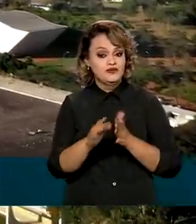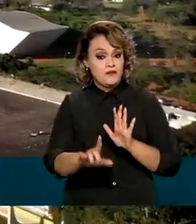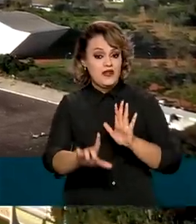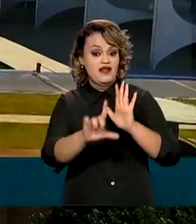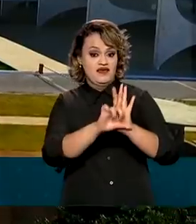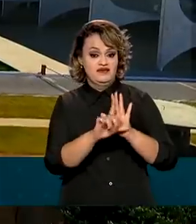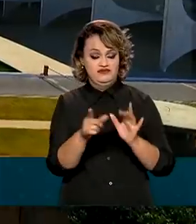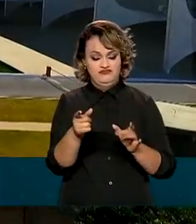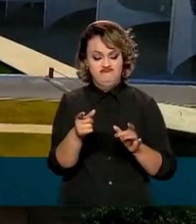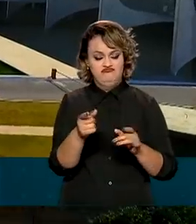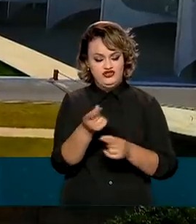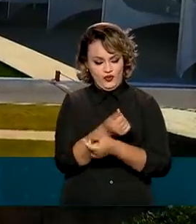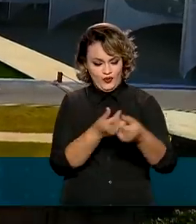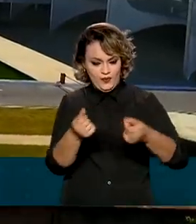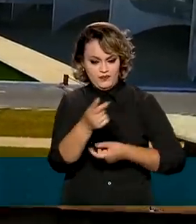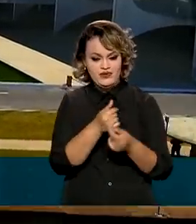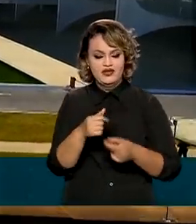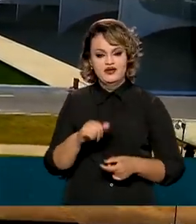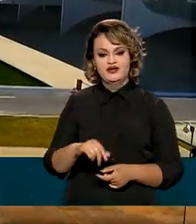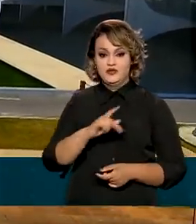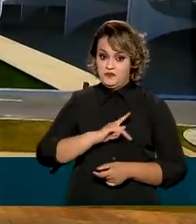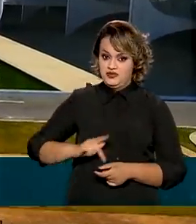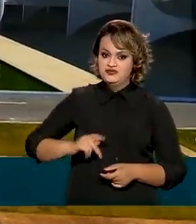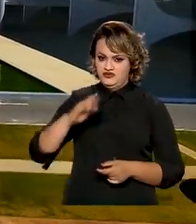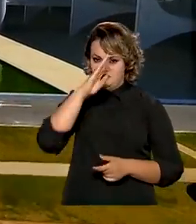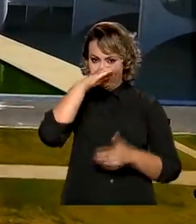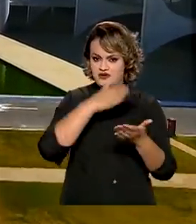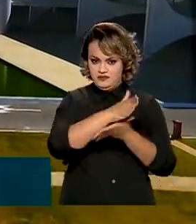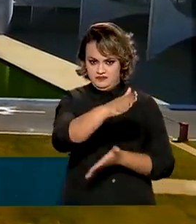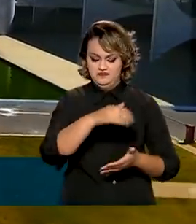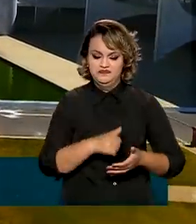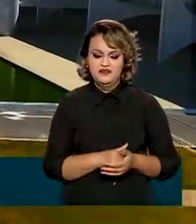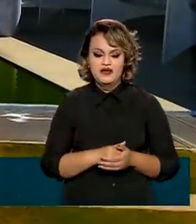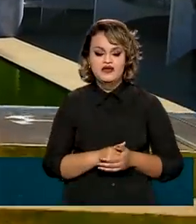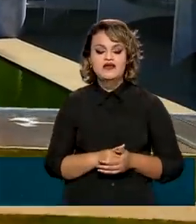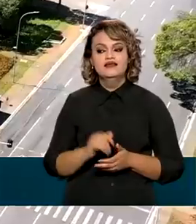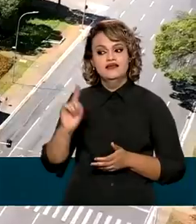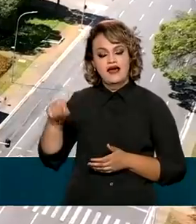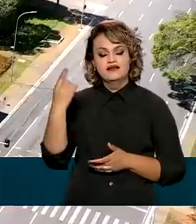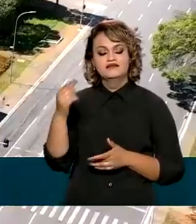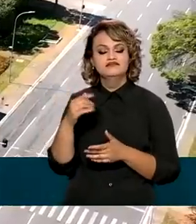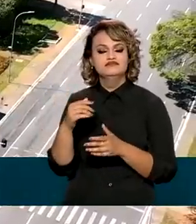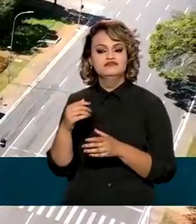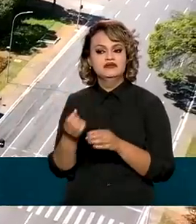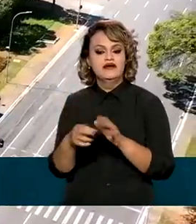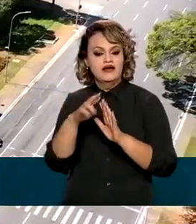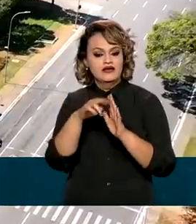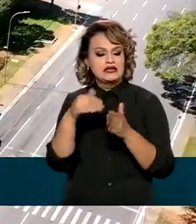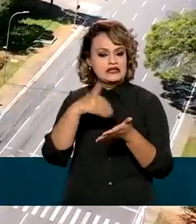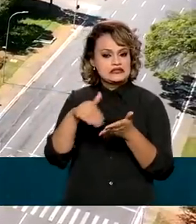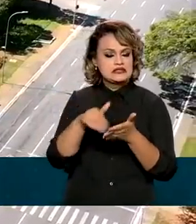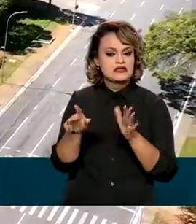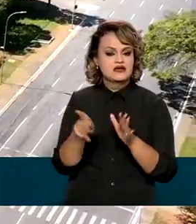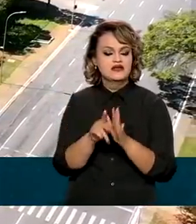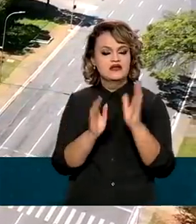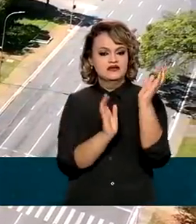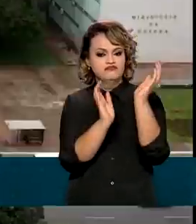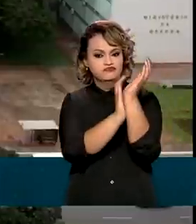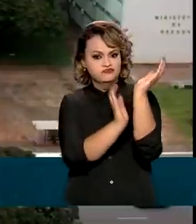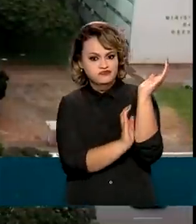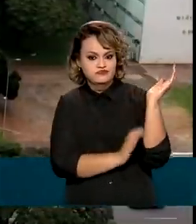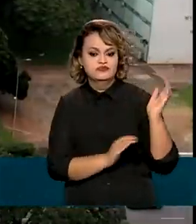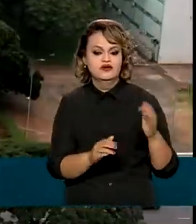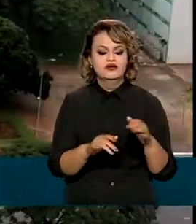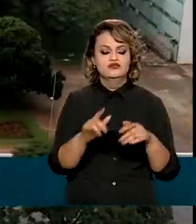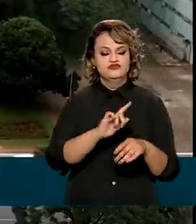Econômica, sancionada pelo presidente Jair Bolsonaro, e seguiu com a implantação da Secretaria de Desburocratização,